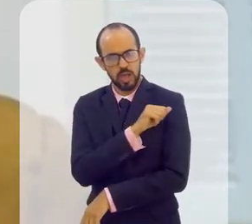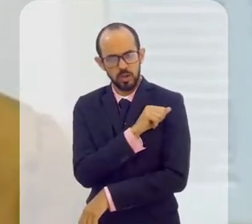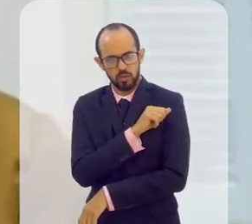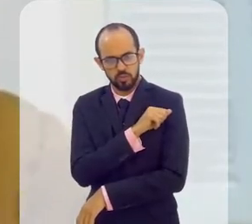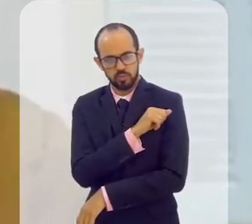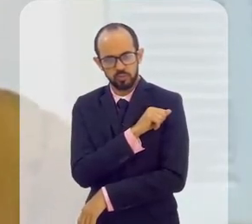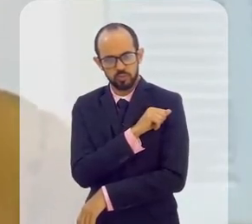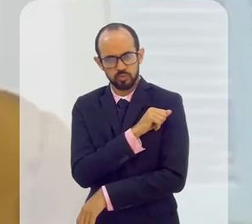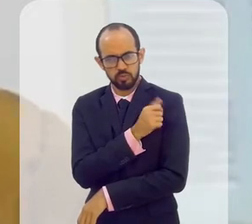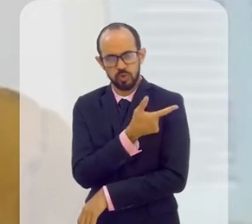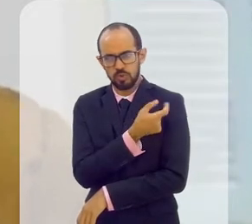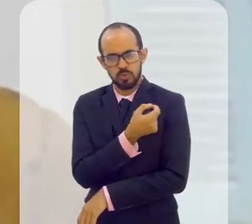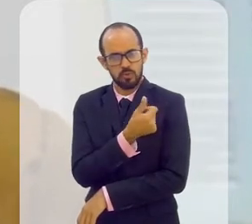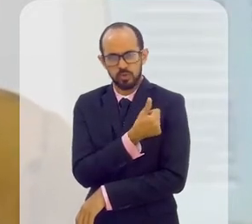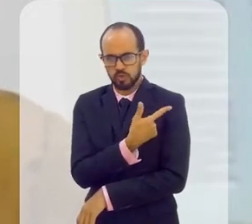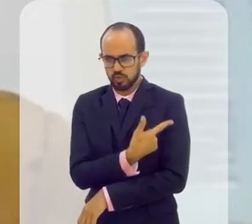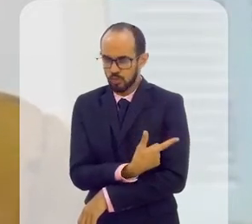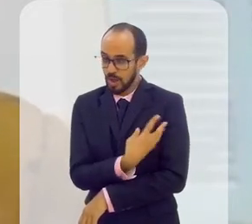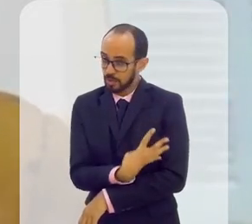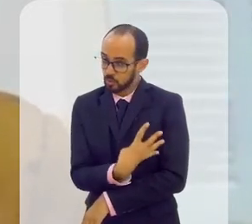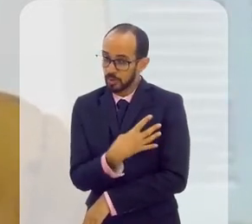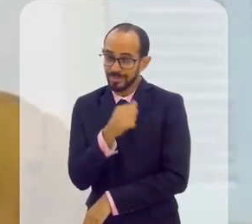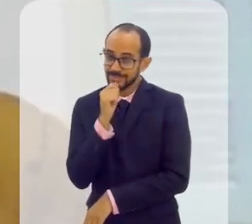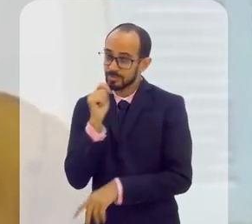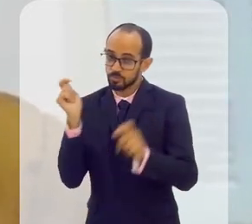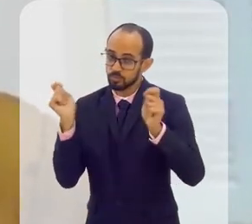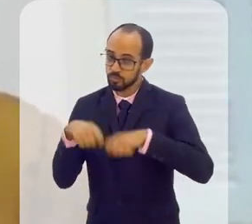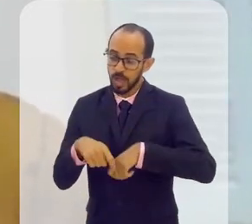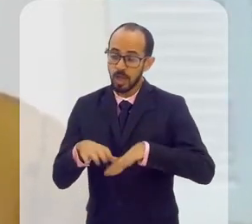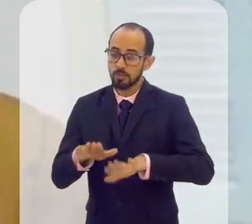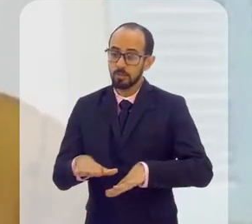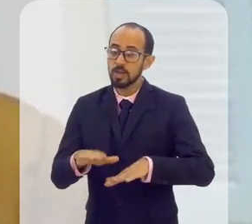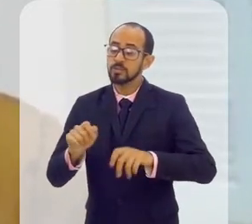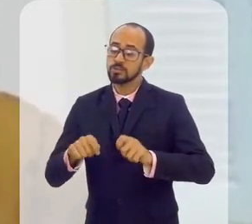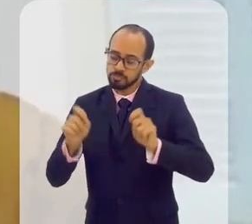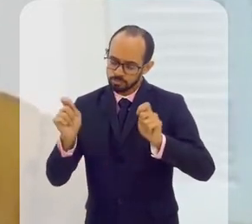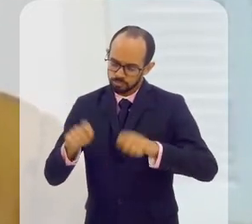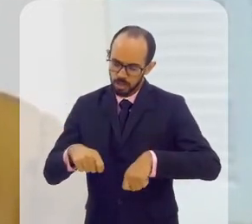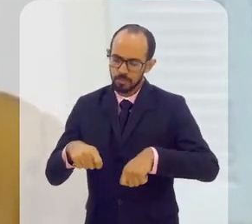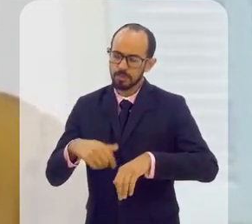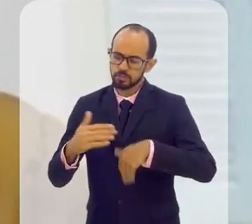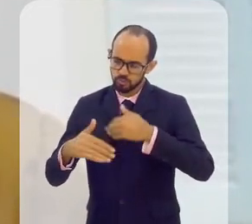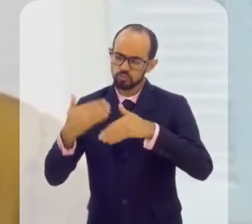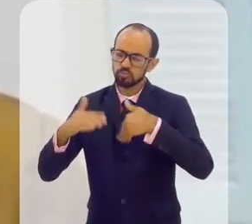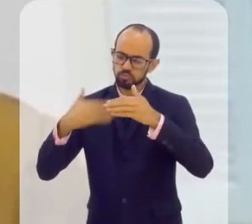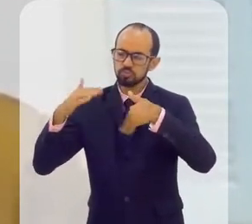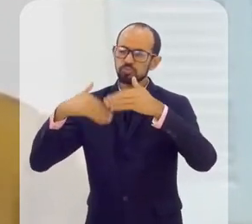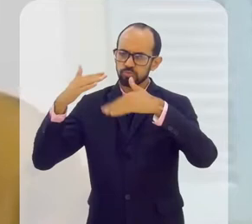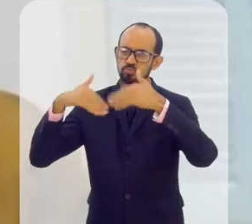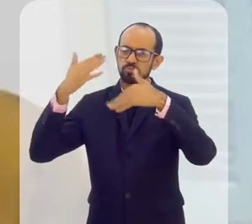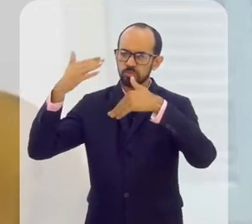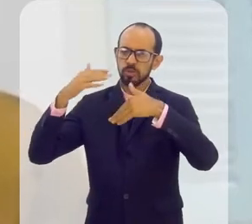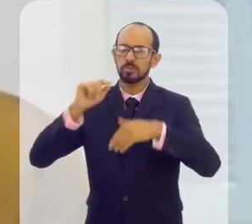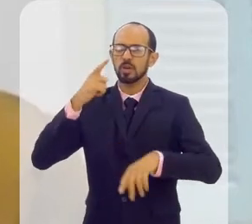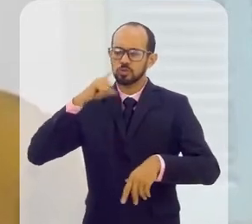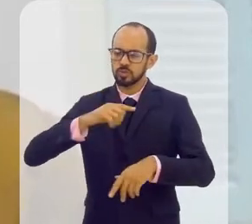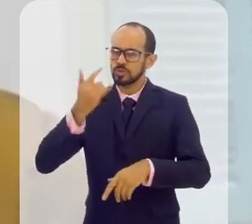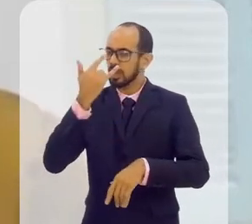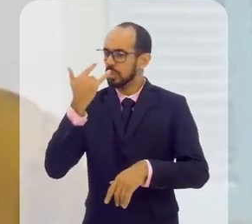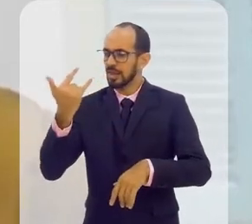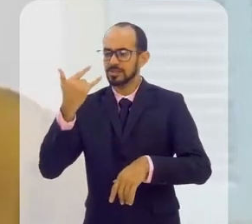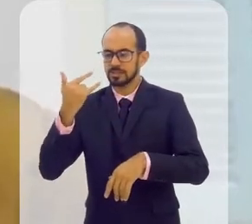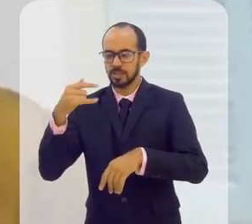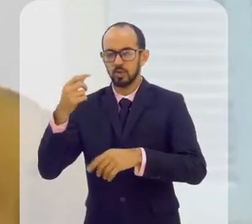não em 2024, é óbvio que isso não é possível, mas que a gente consiga. Eu acho que é a base do desenvolvimento, de você